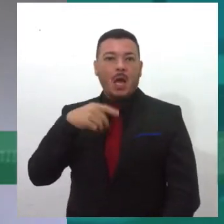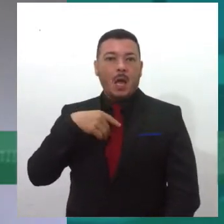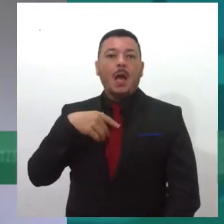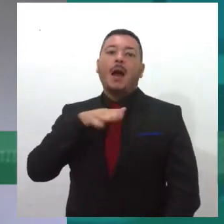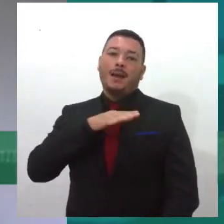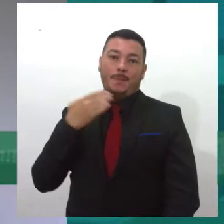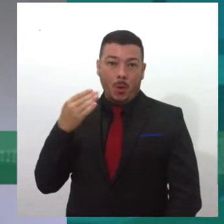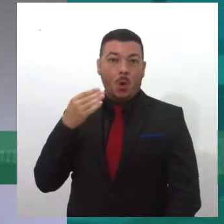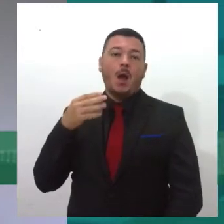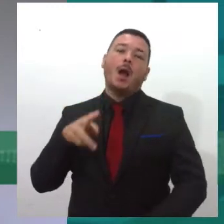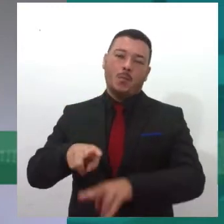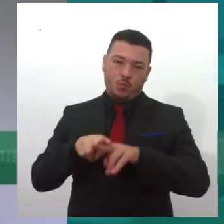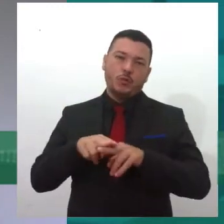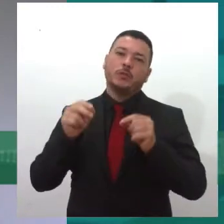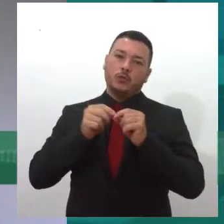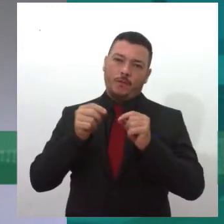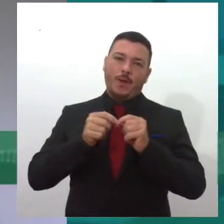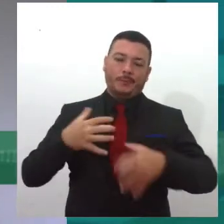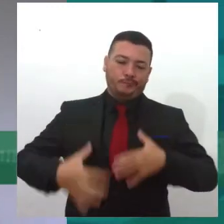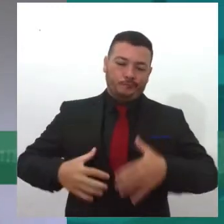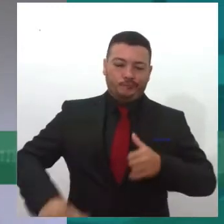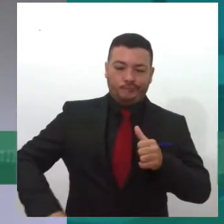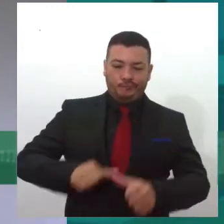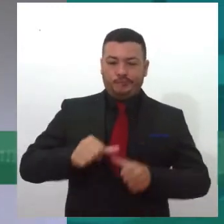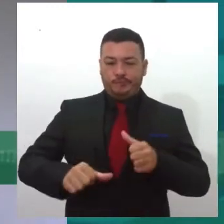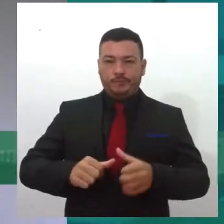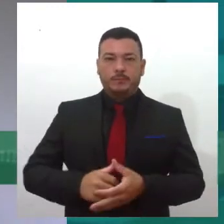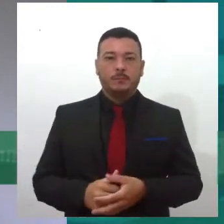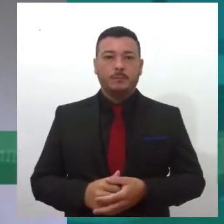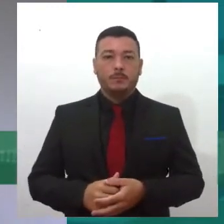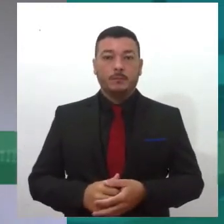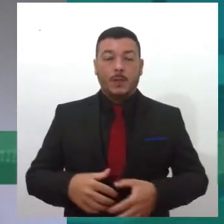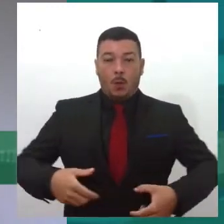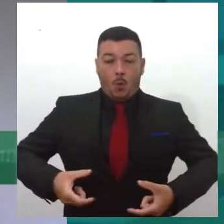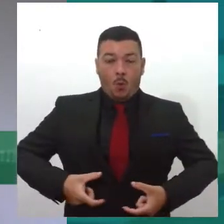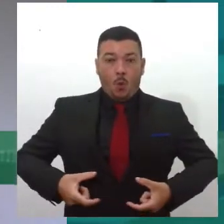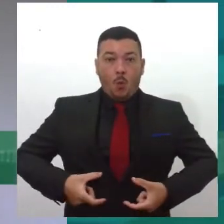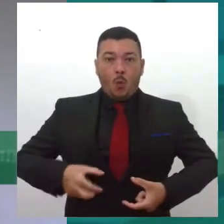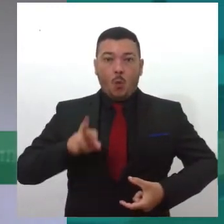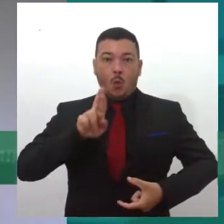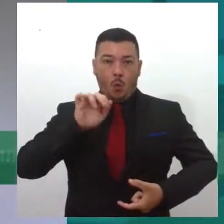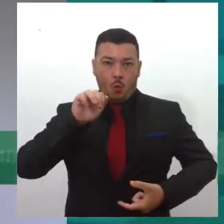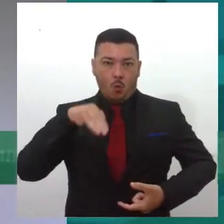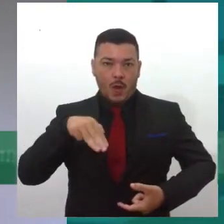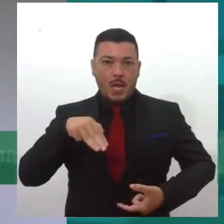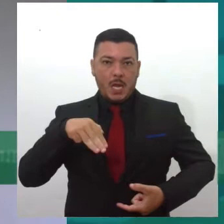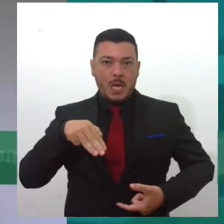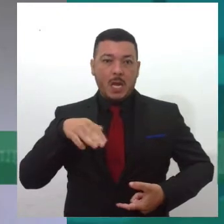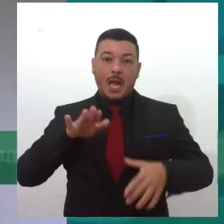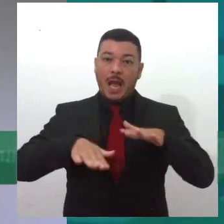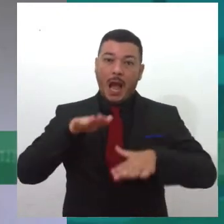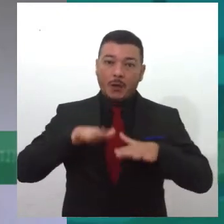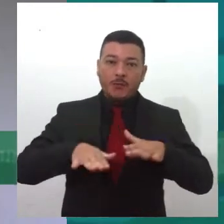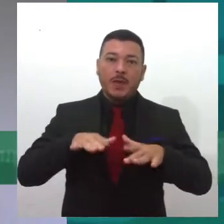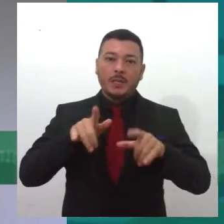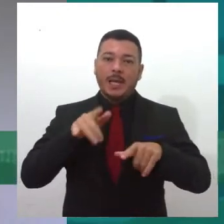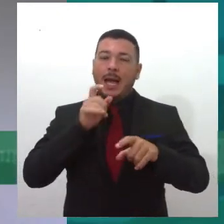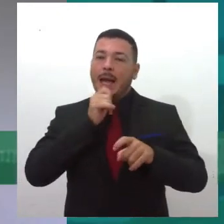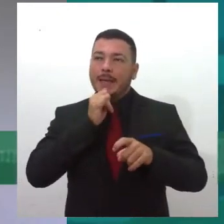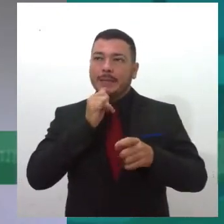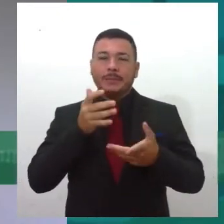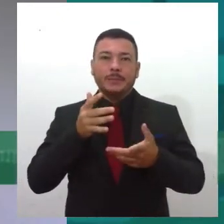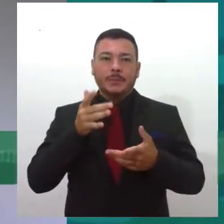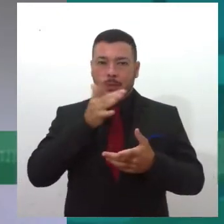óbito se ela não fizer o transplante, né. O transplante renal, a pessoa ainda talvez tenha, talvez tenha uma alternativa que seria